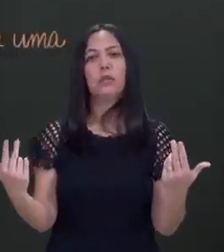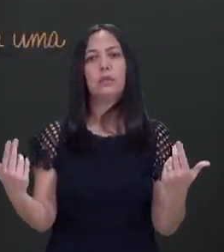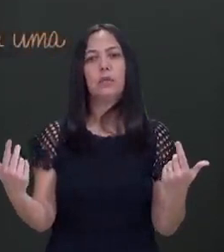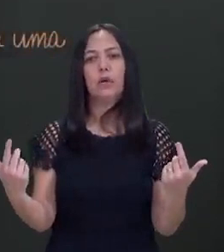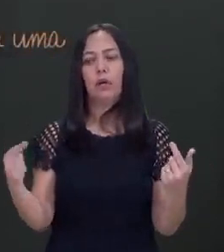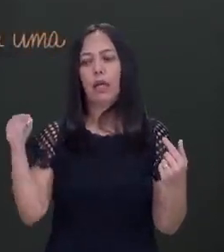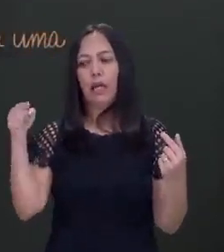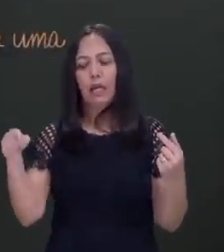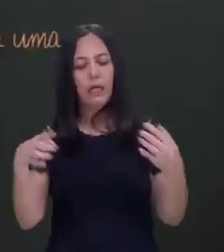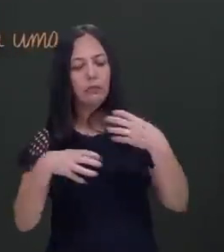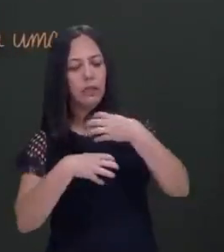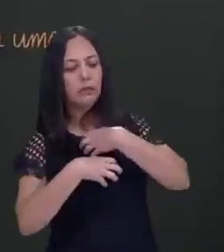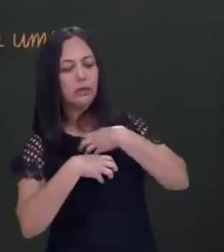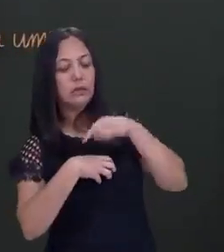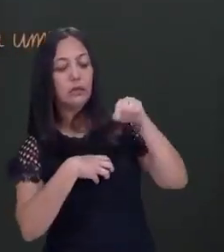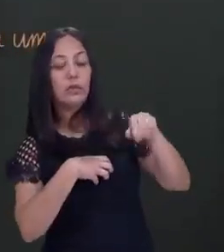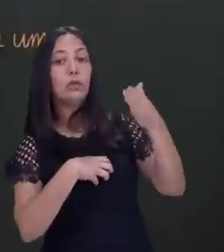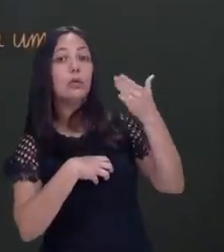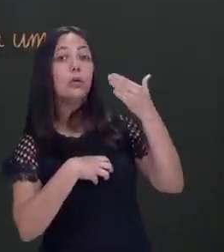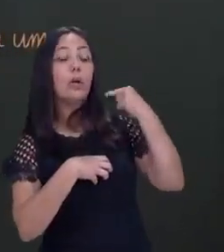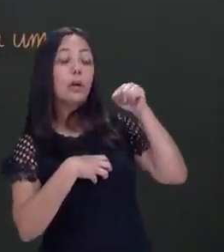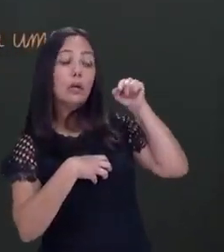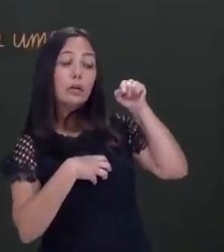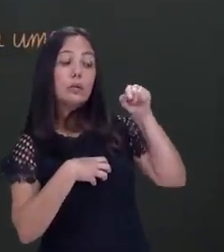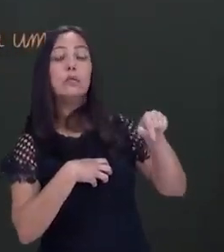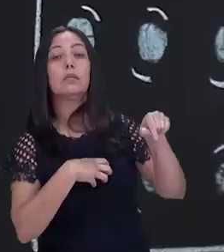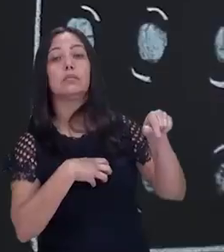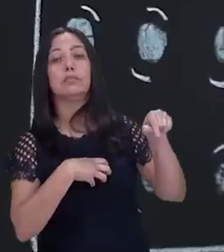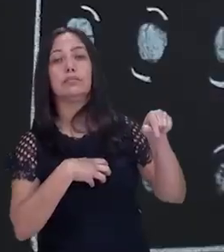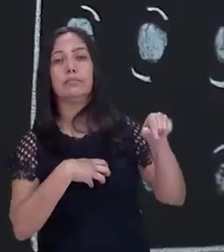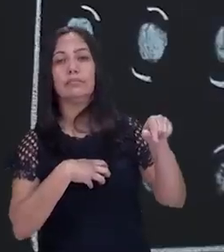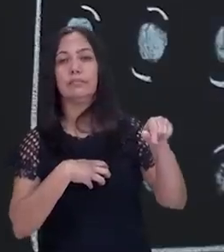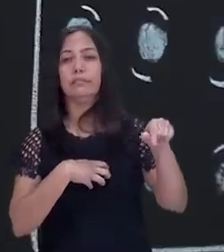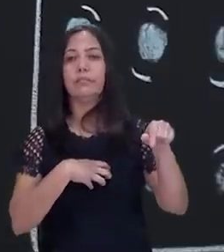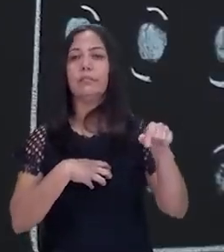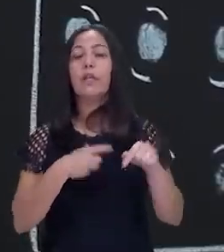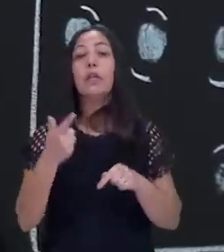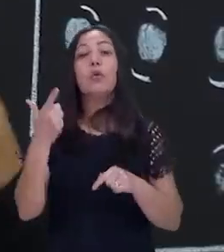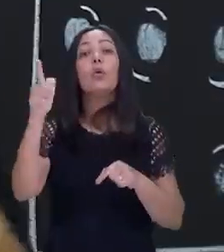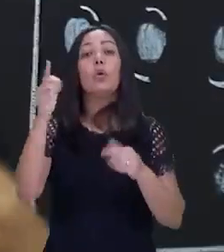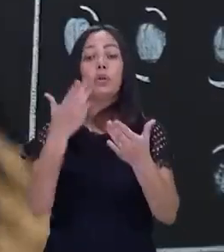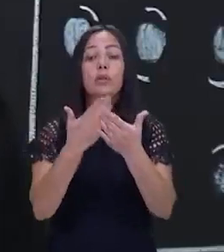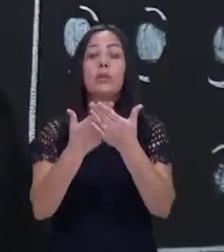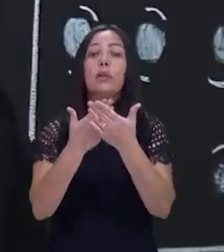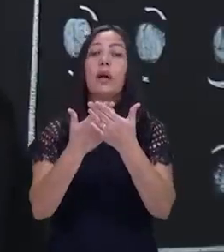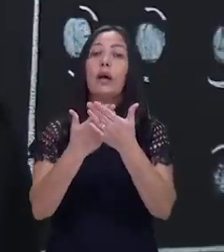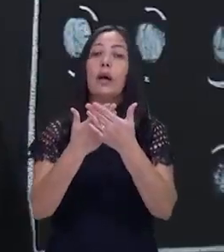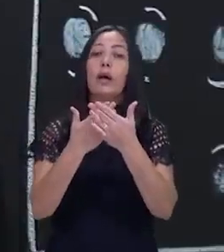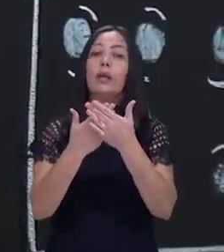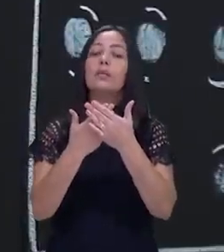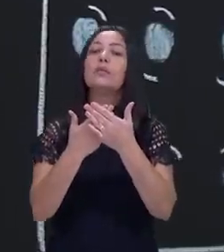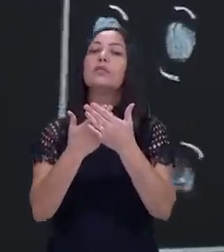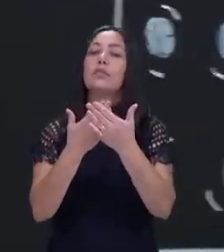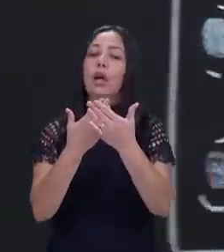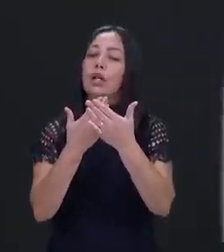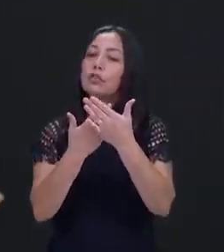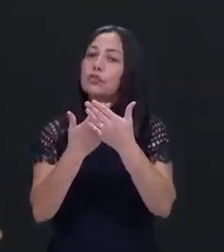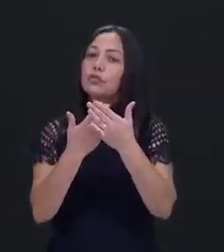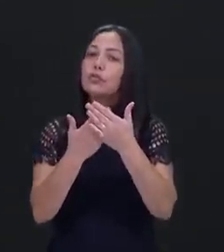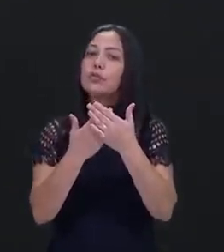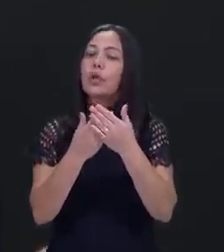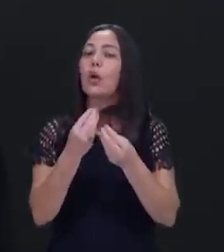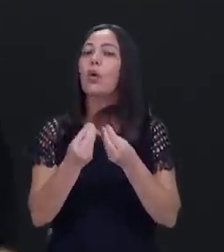vai ficar similar. Eles igualam a sua temperatura. Numa outra aula, a gente vai estudar as